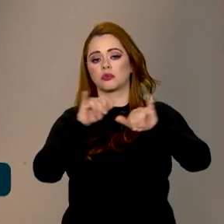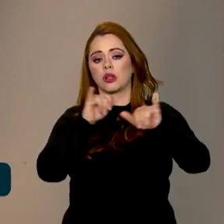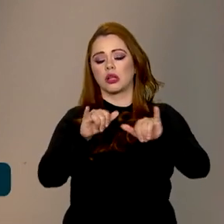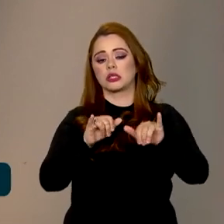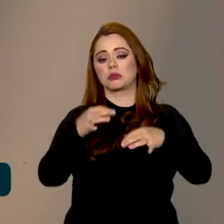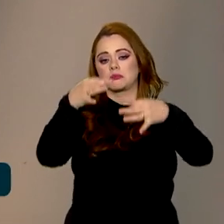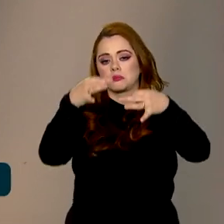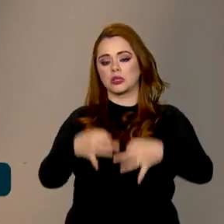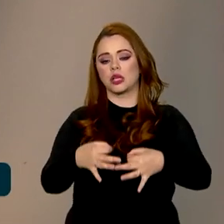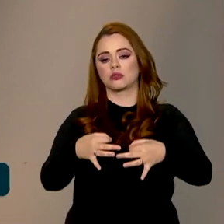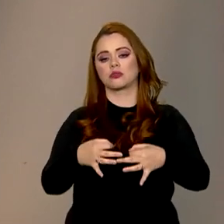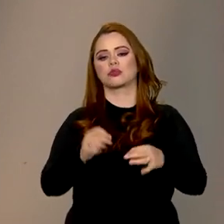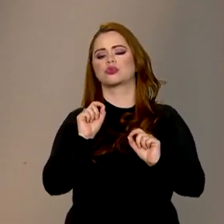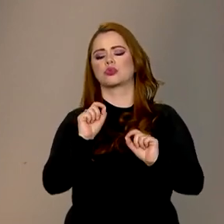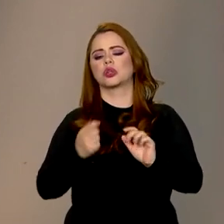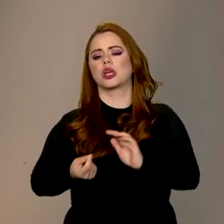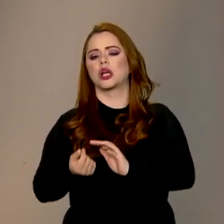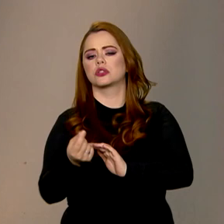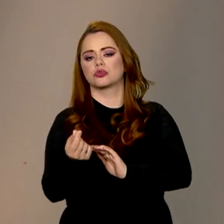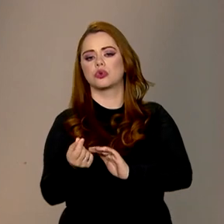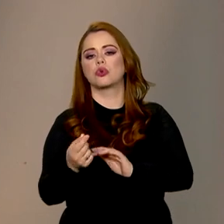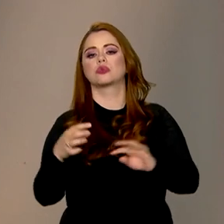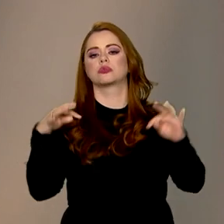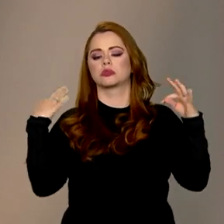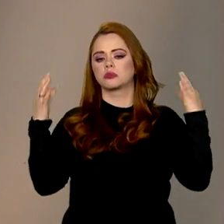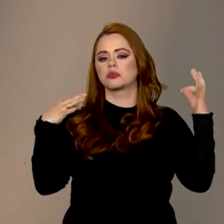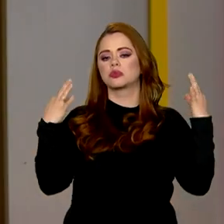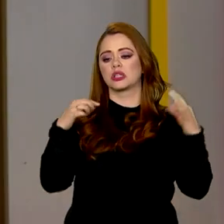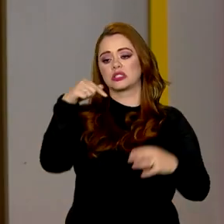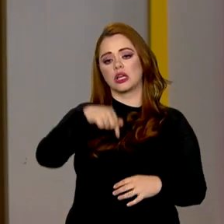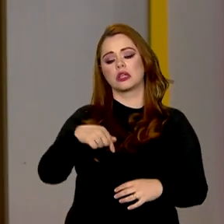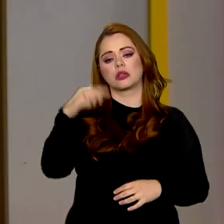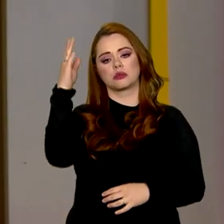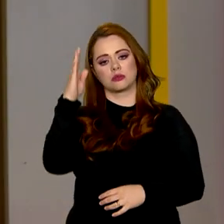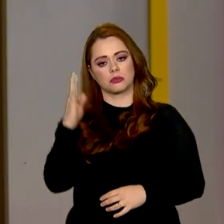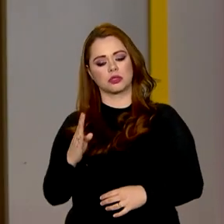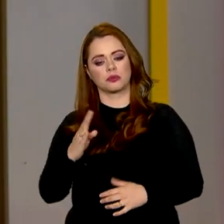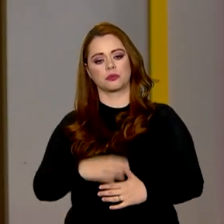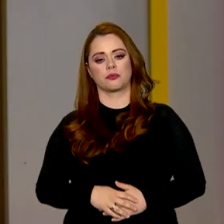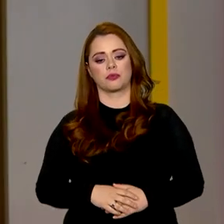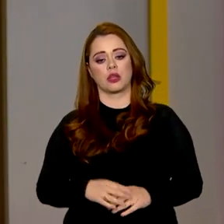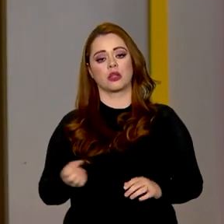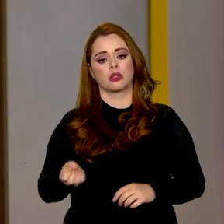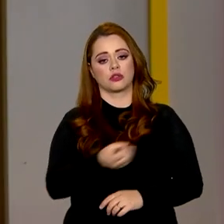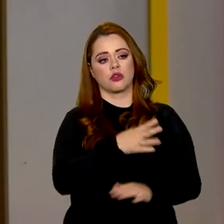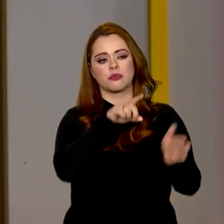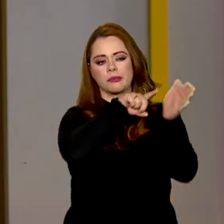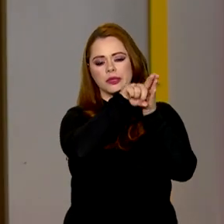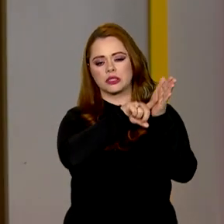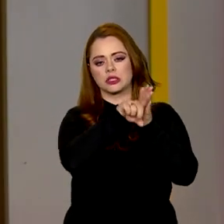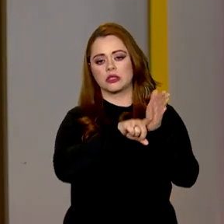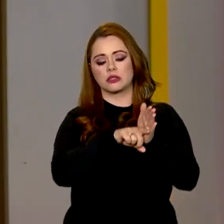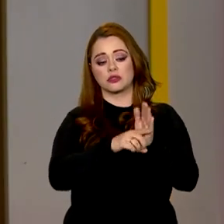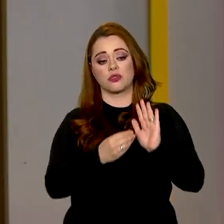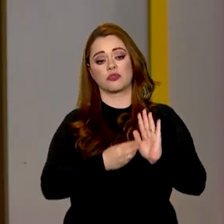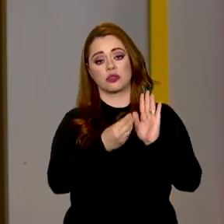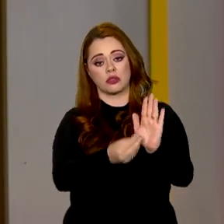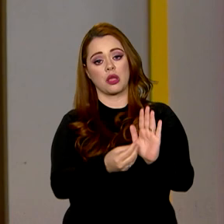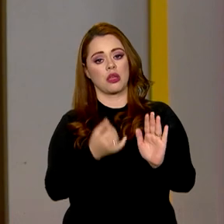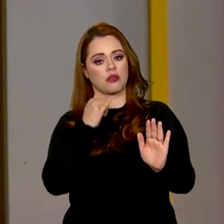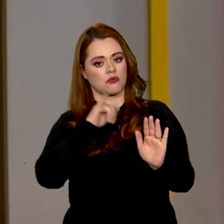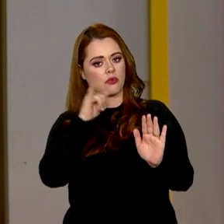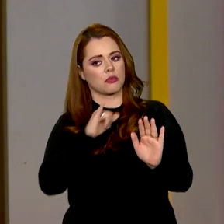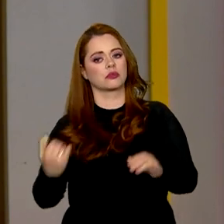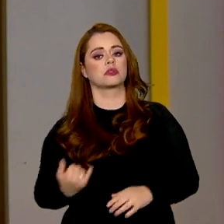sobre o fluxo e o gasto de turistas estrangeiros no país. A nova ferramenta de pesquisa oferece informações importantes